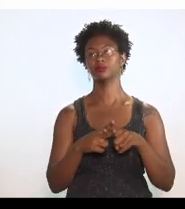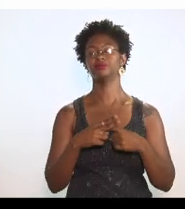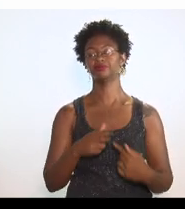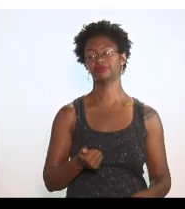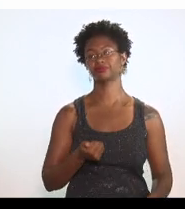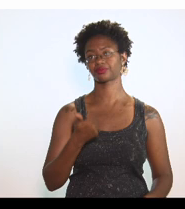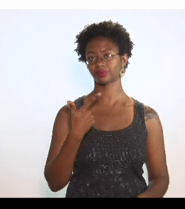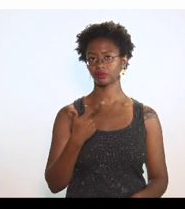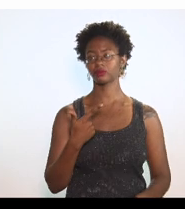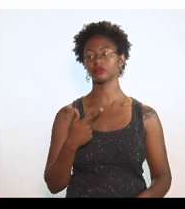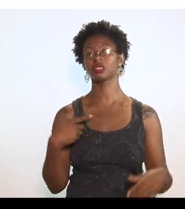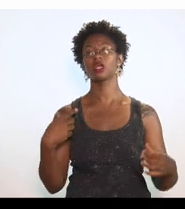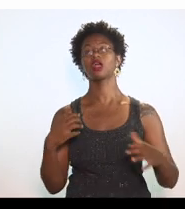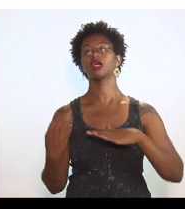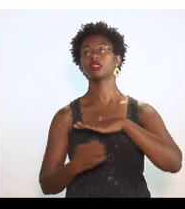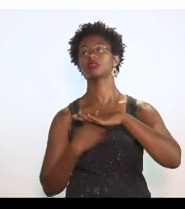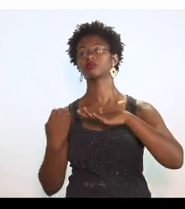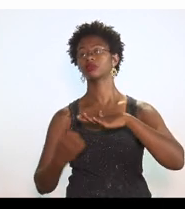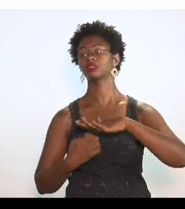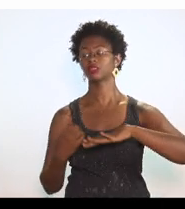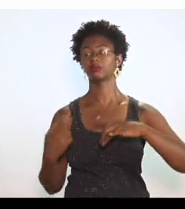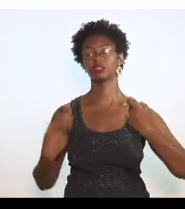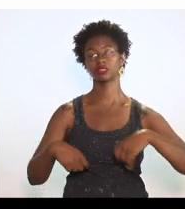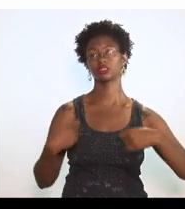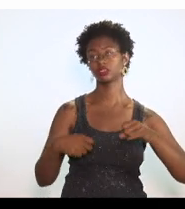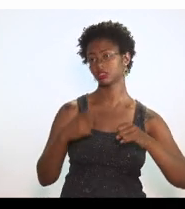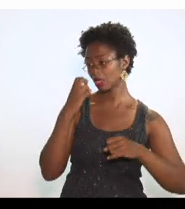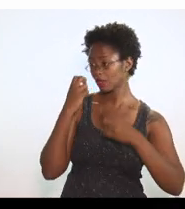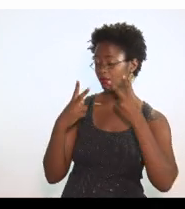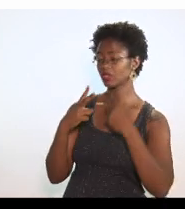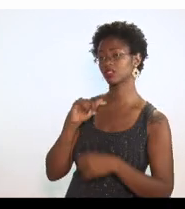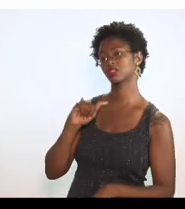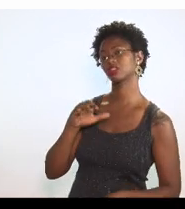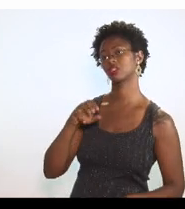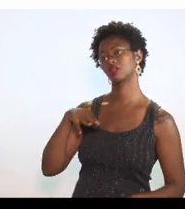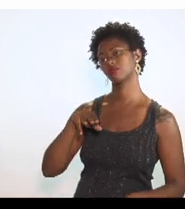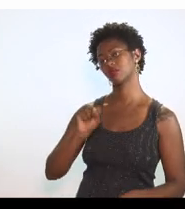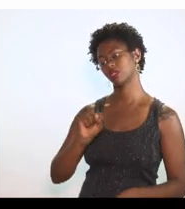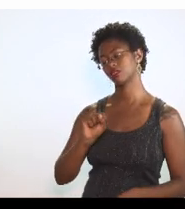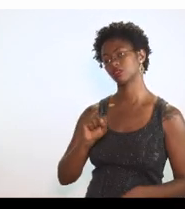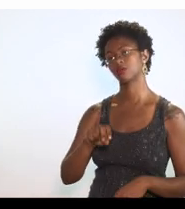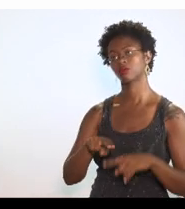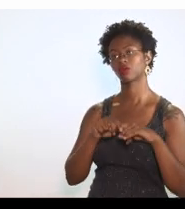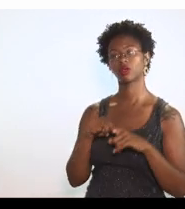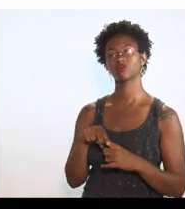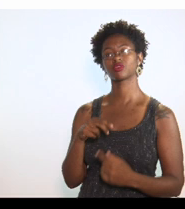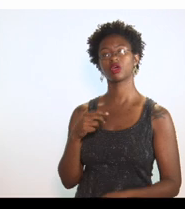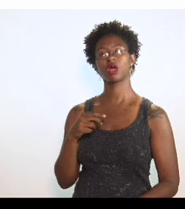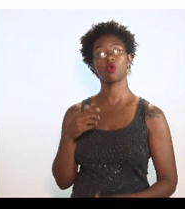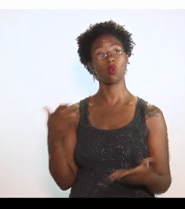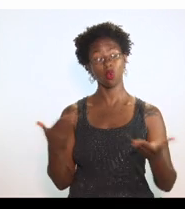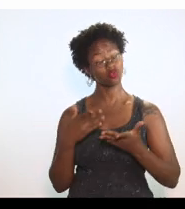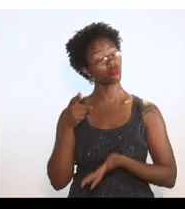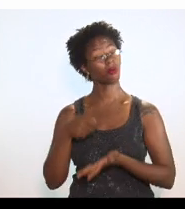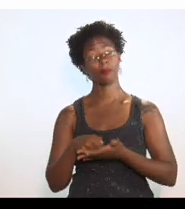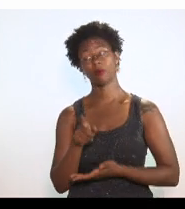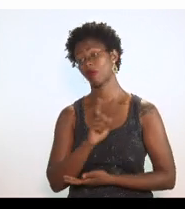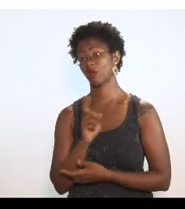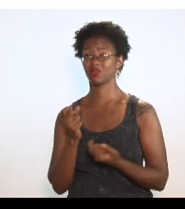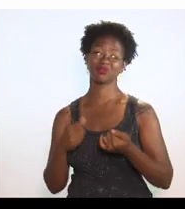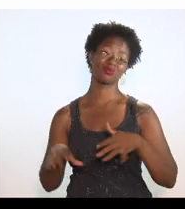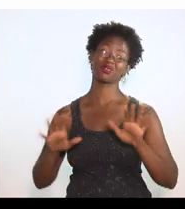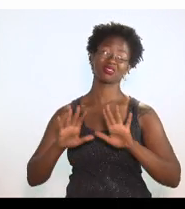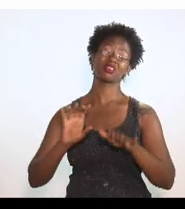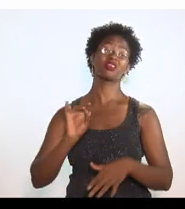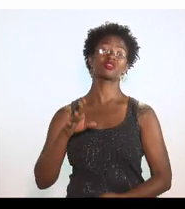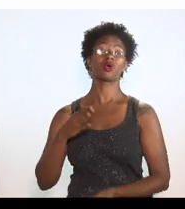deve publicar o que deixou de recolher a título de CMS, não há razão, porque hoje a empresa não paga em CMS, então ela vai simplesmente